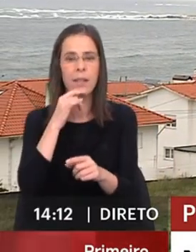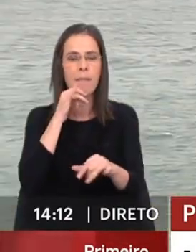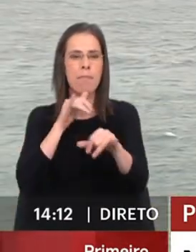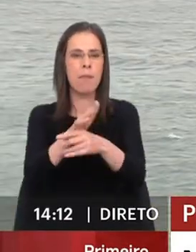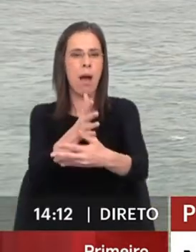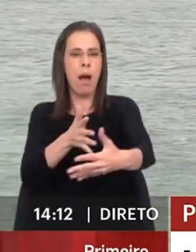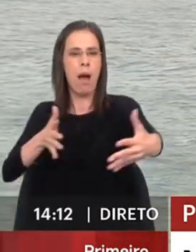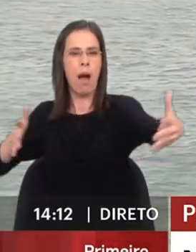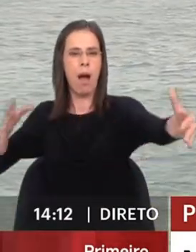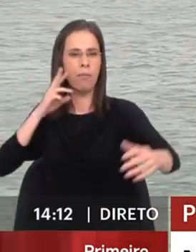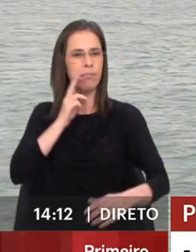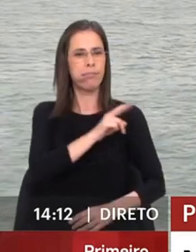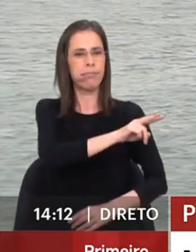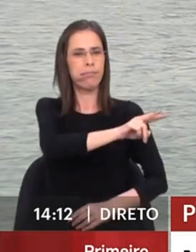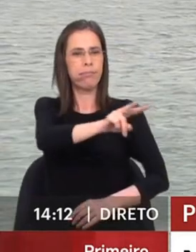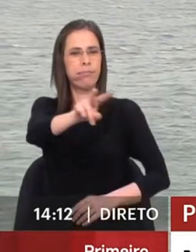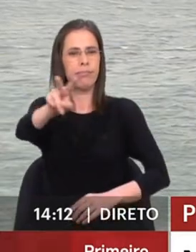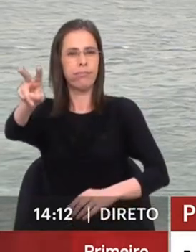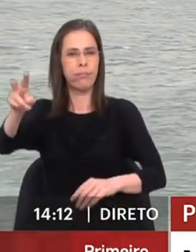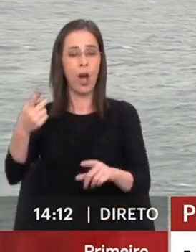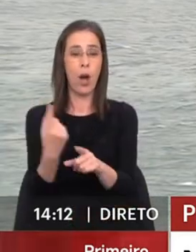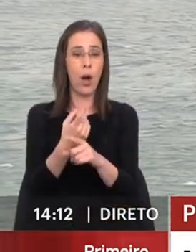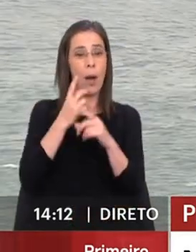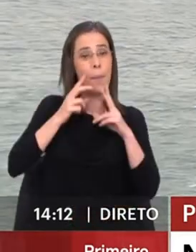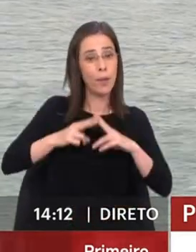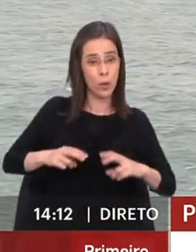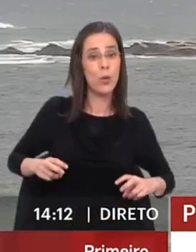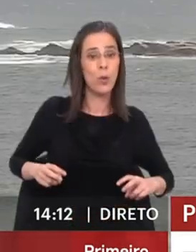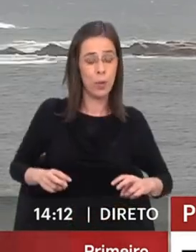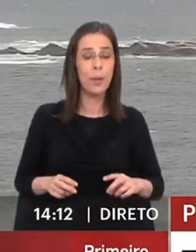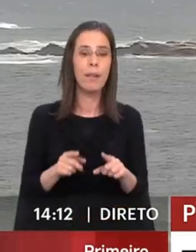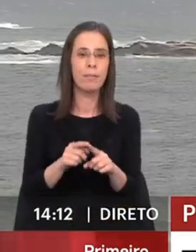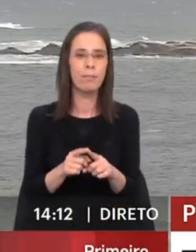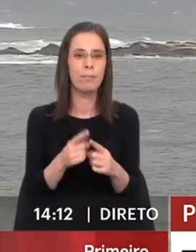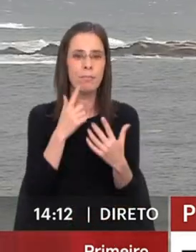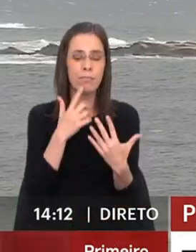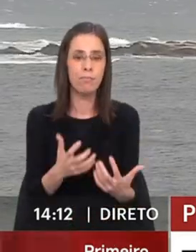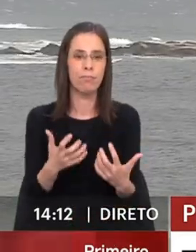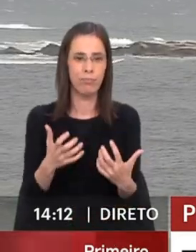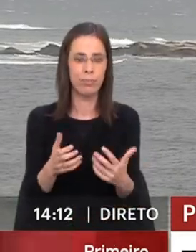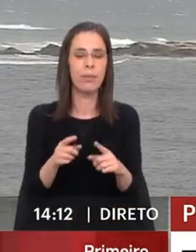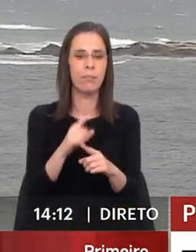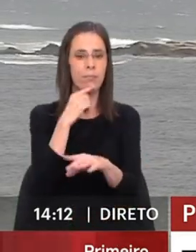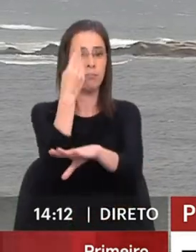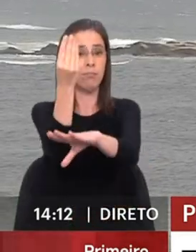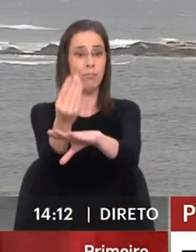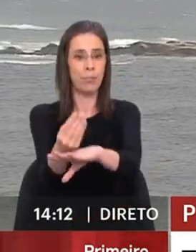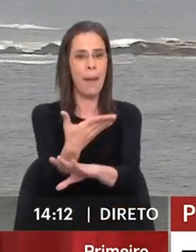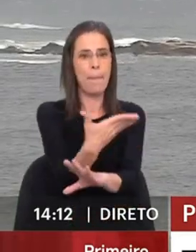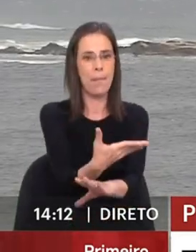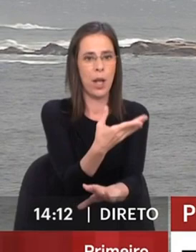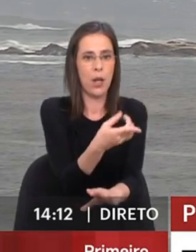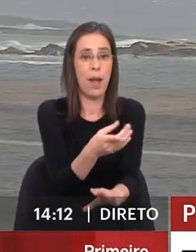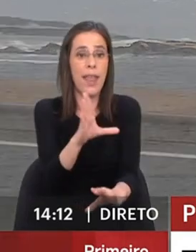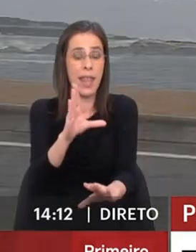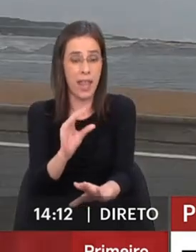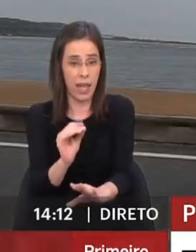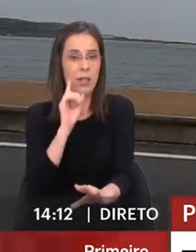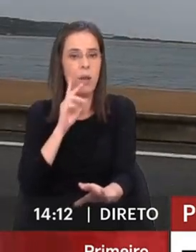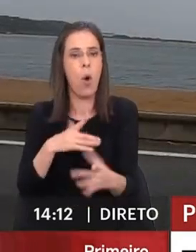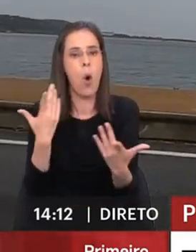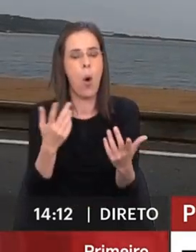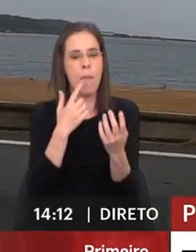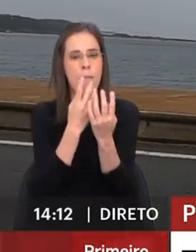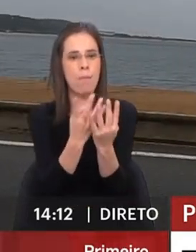Atlântico como companhia e muito para descobrir, como o Forte da Inso, no momento nacional desde 1910, ou a